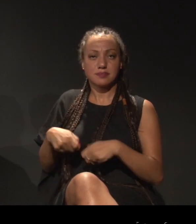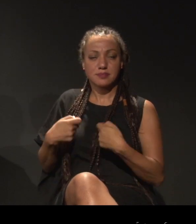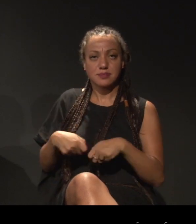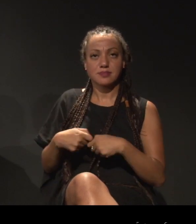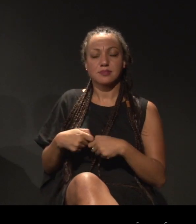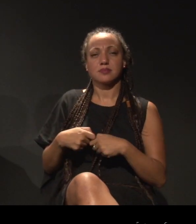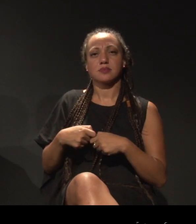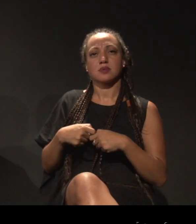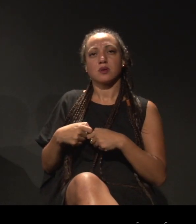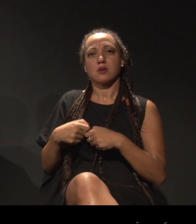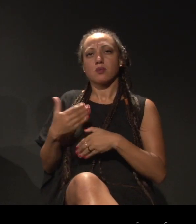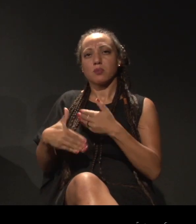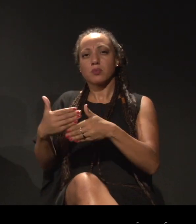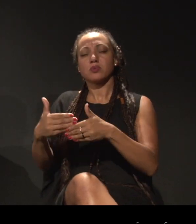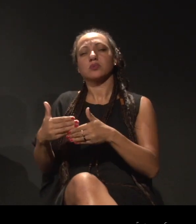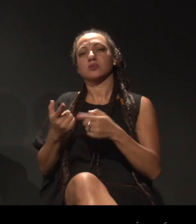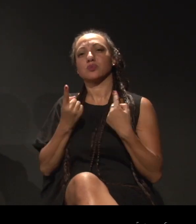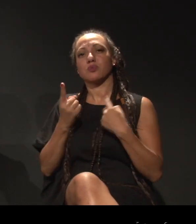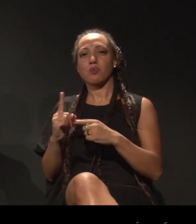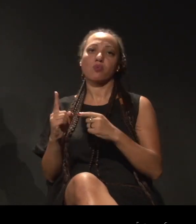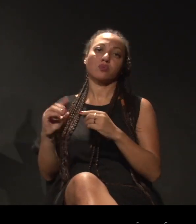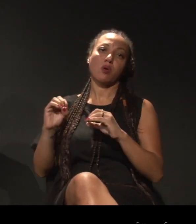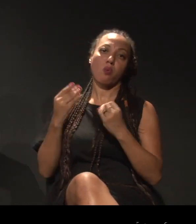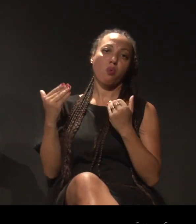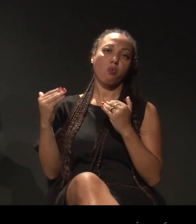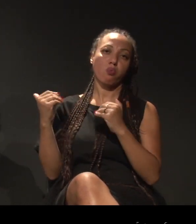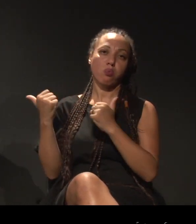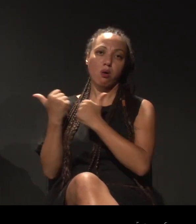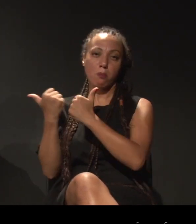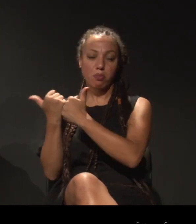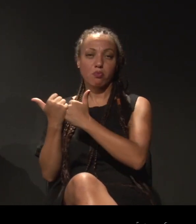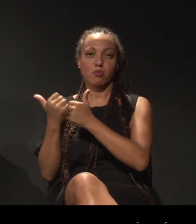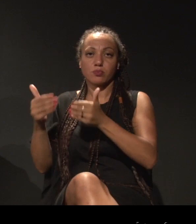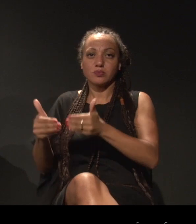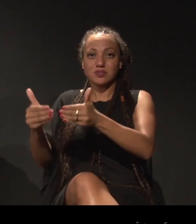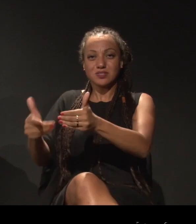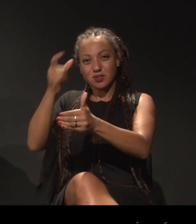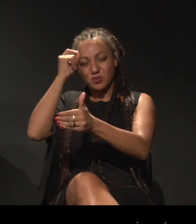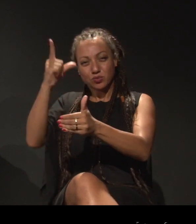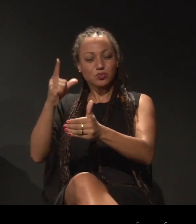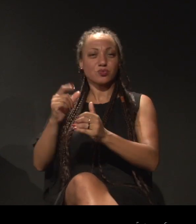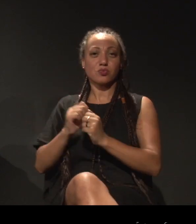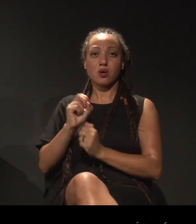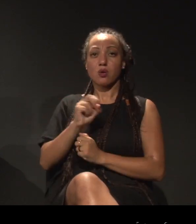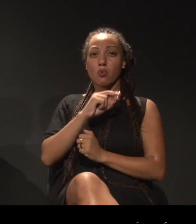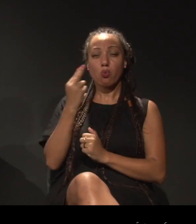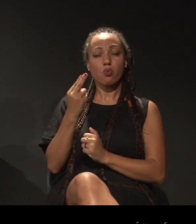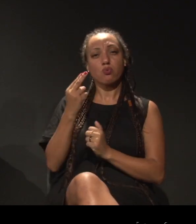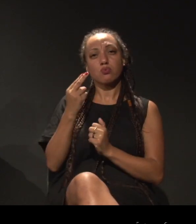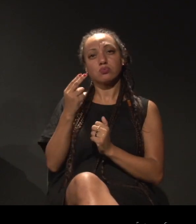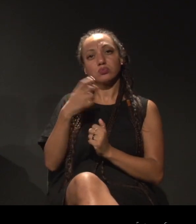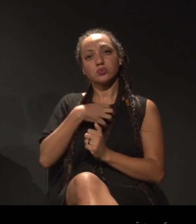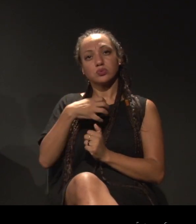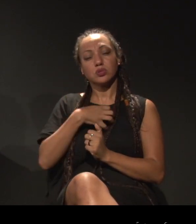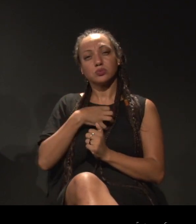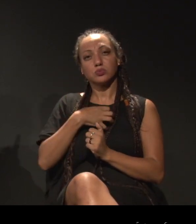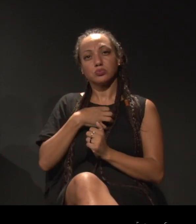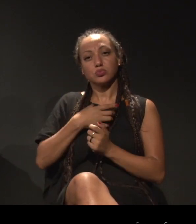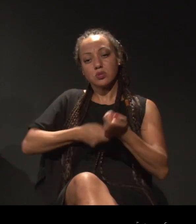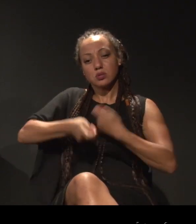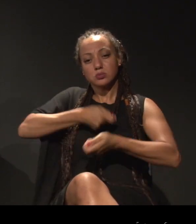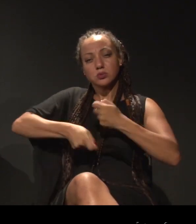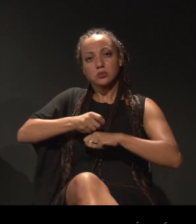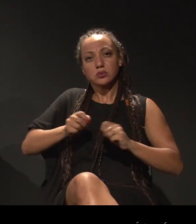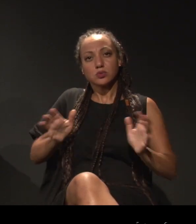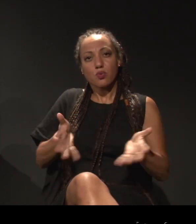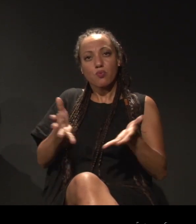ou a favor ao Ministério da Cultura ou a toda forma e todo lugar de fomento de administração